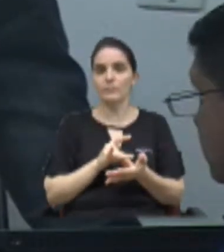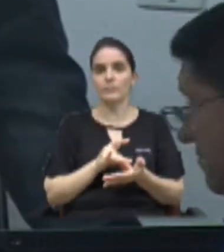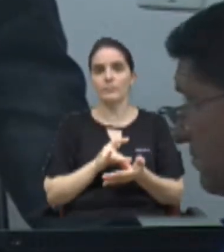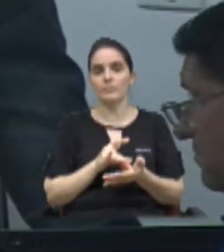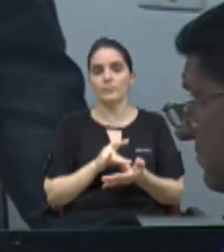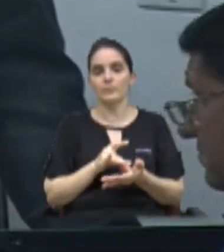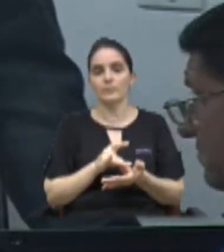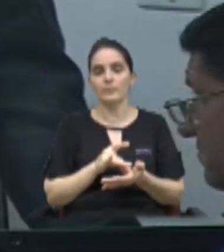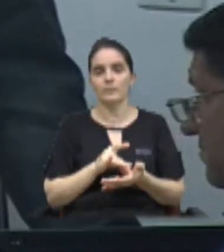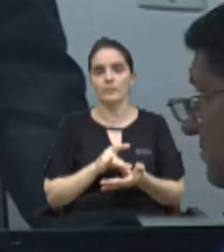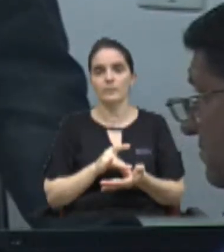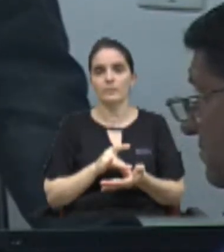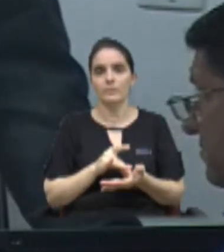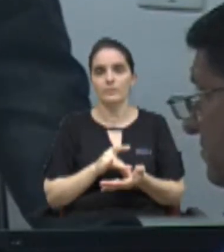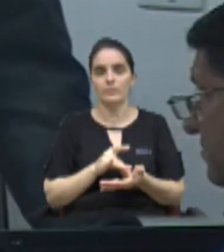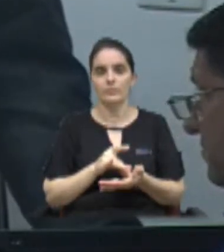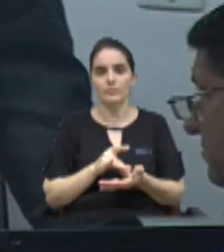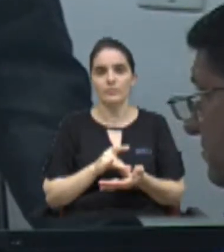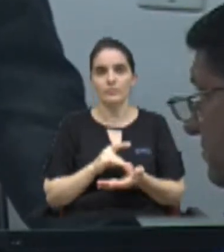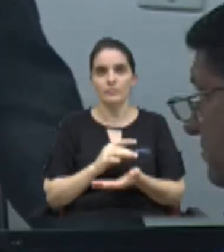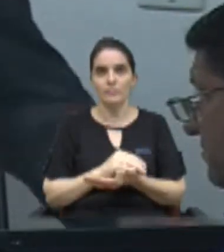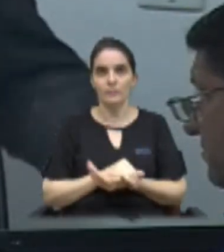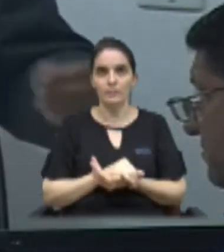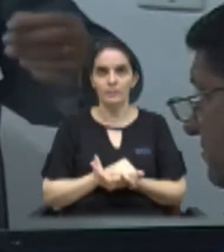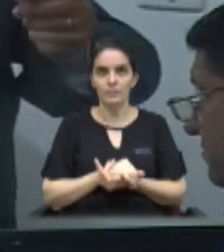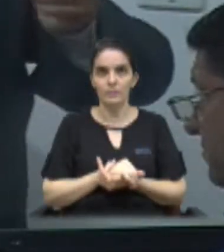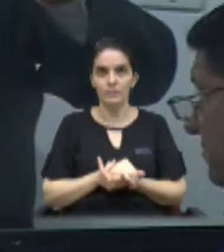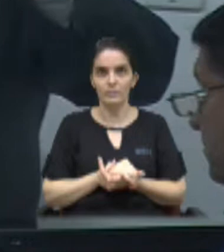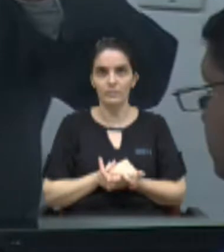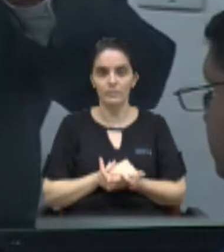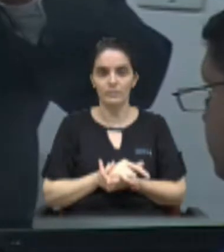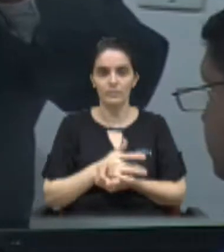pudesse as pessoas serem